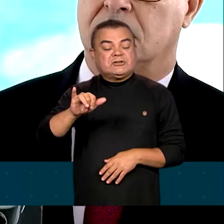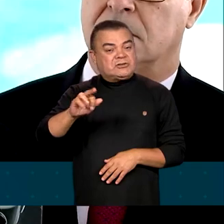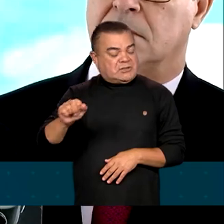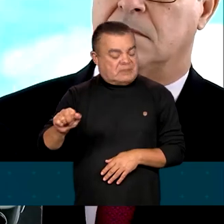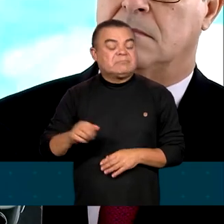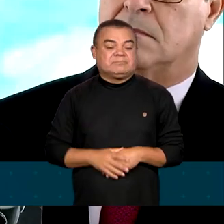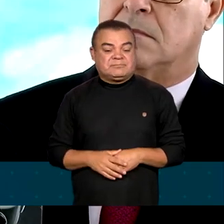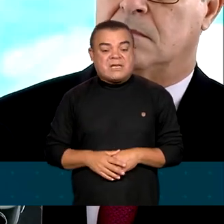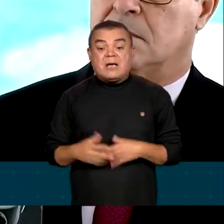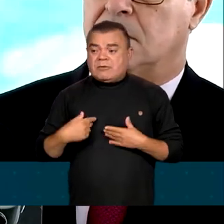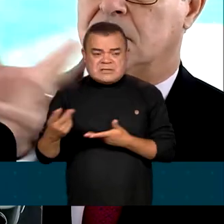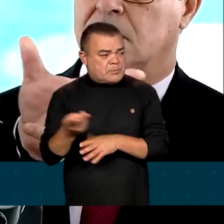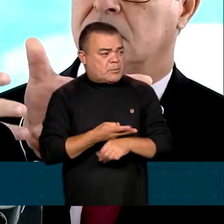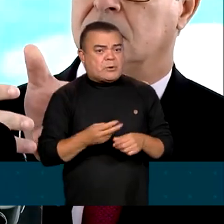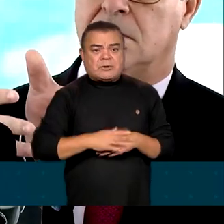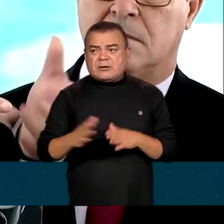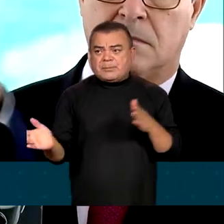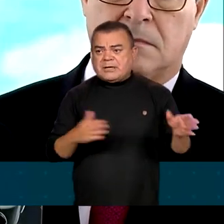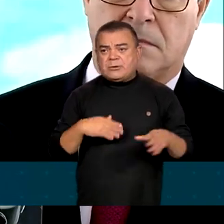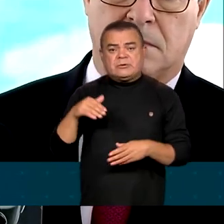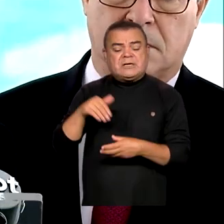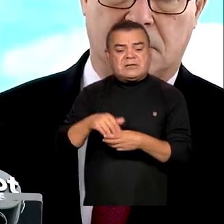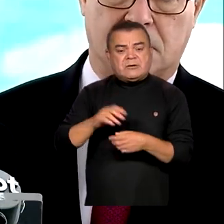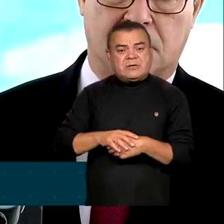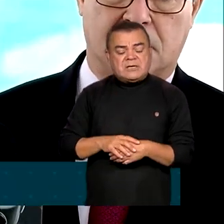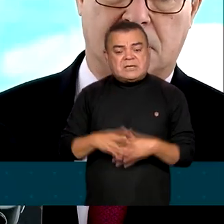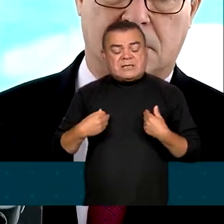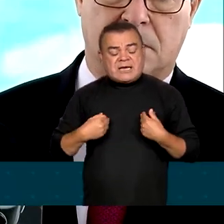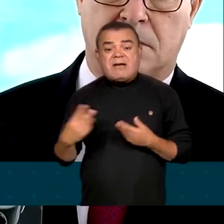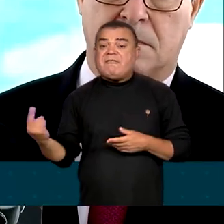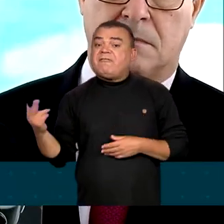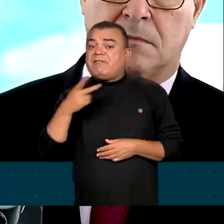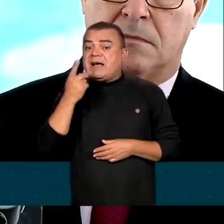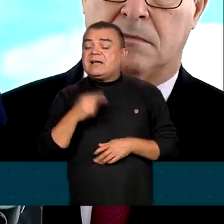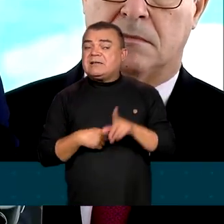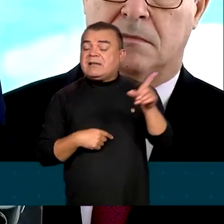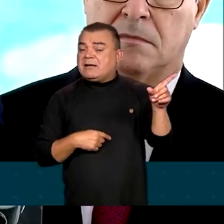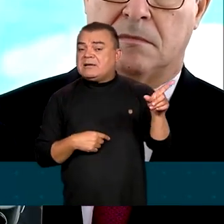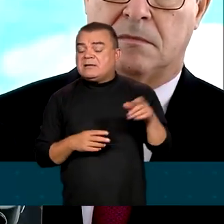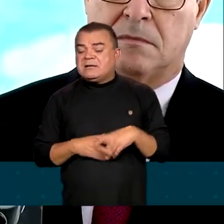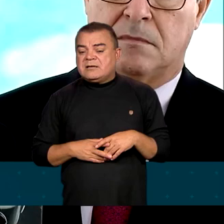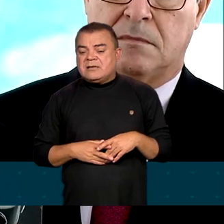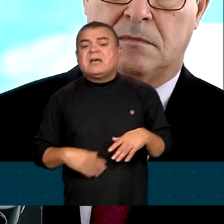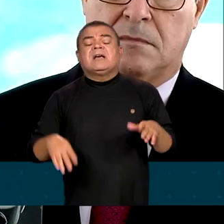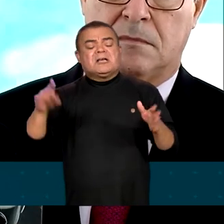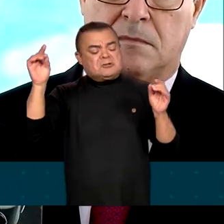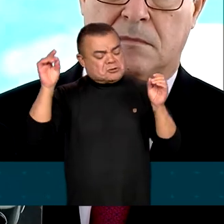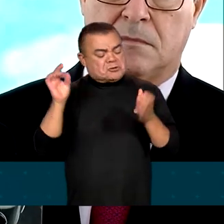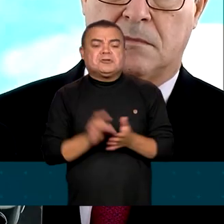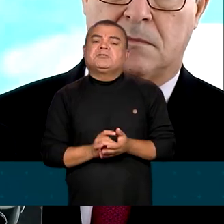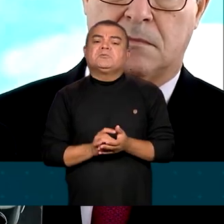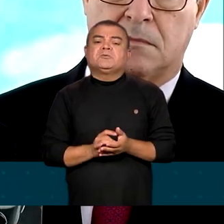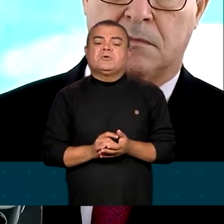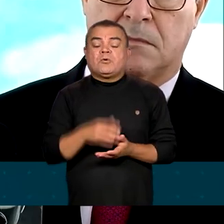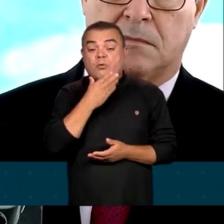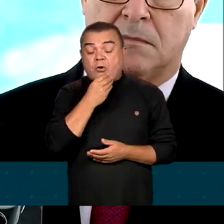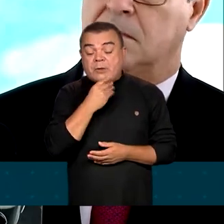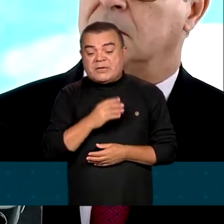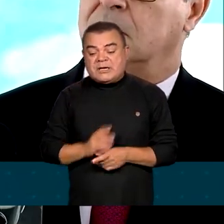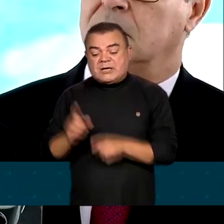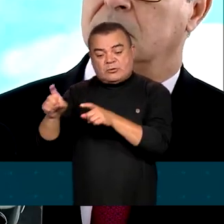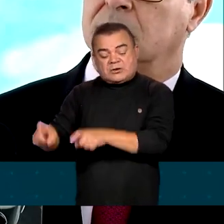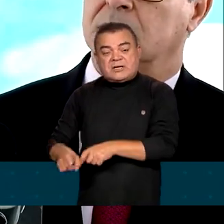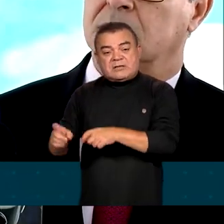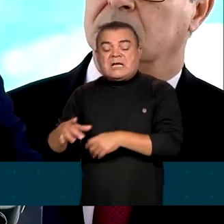aí mesmo no período eleitoral, que aquilo que eu falei é falar dele. É legítimo o homem do campo ter uma ou duas